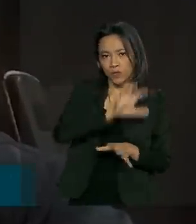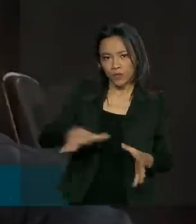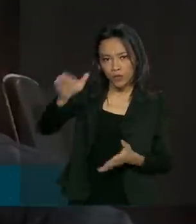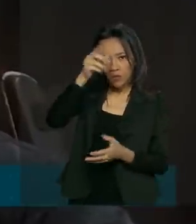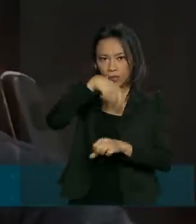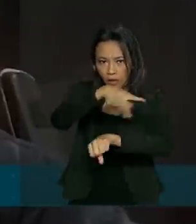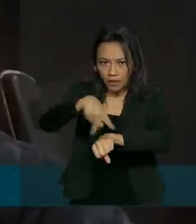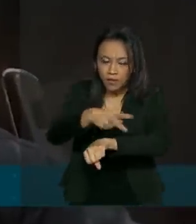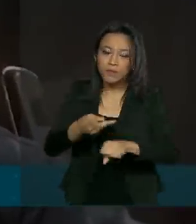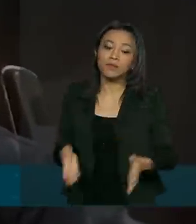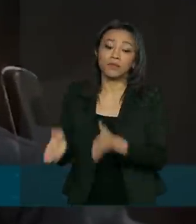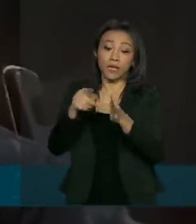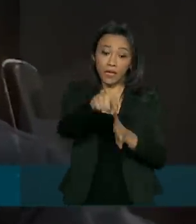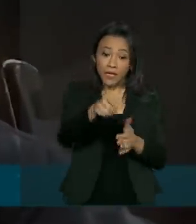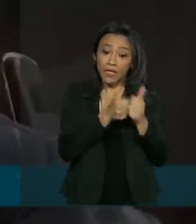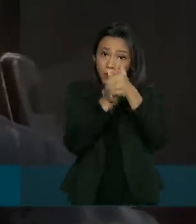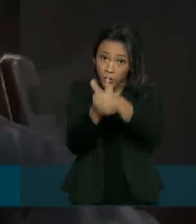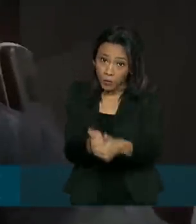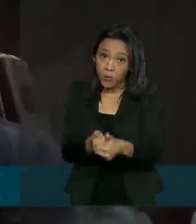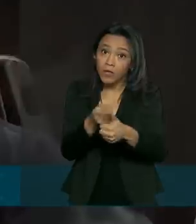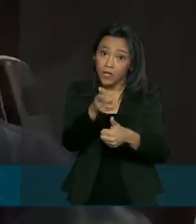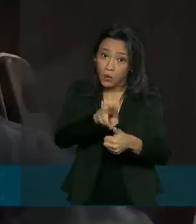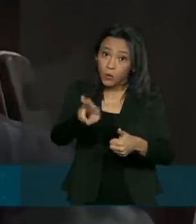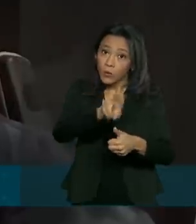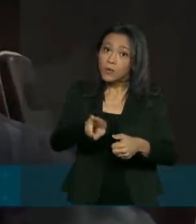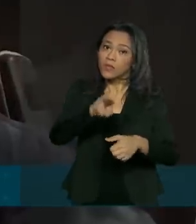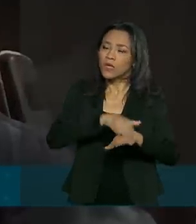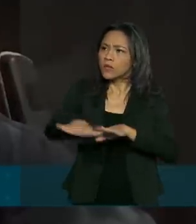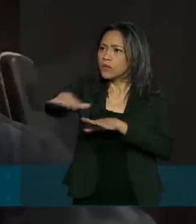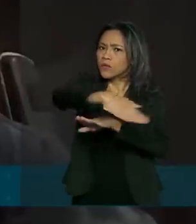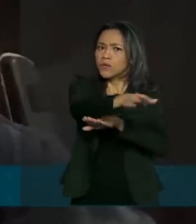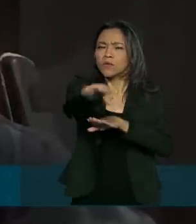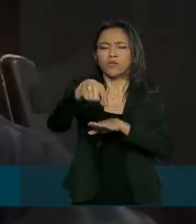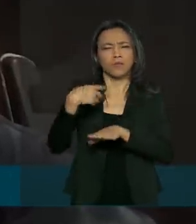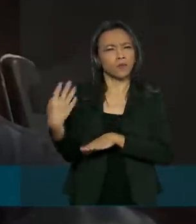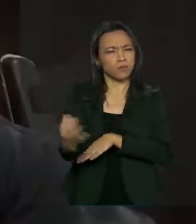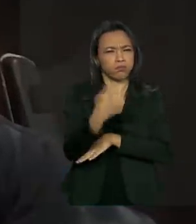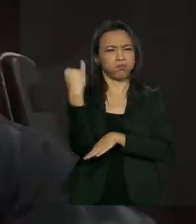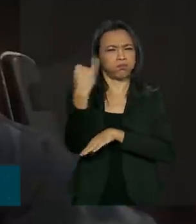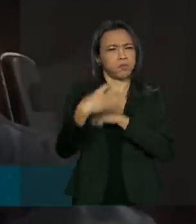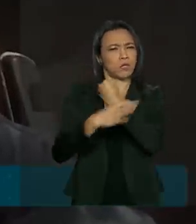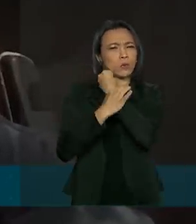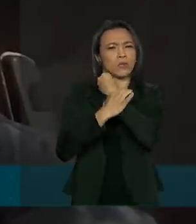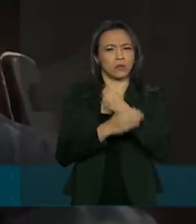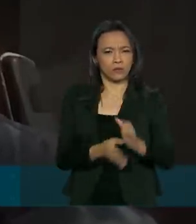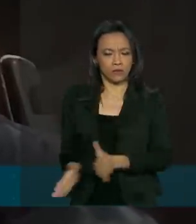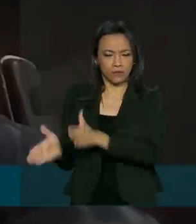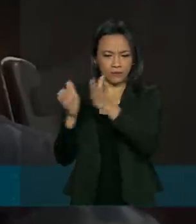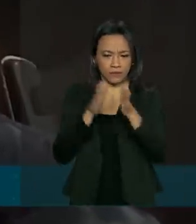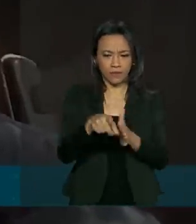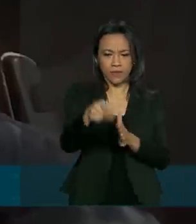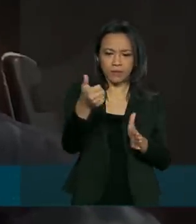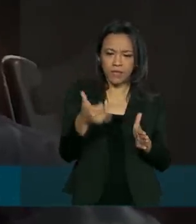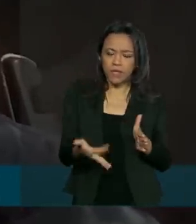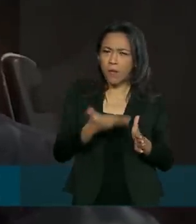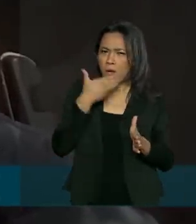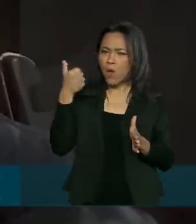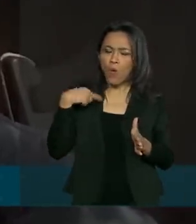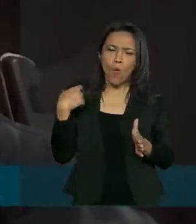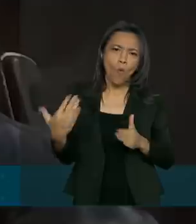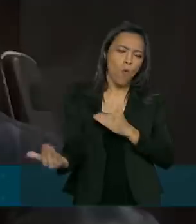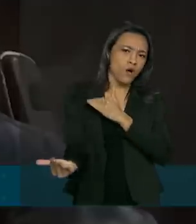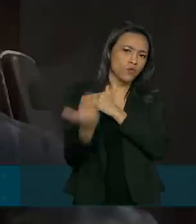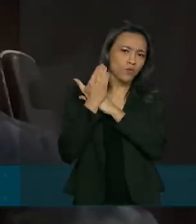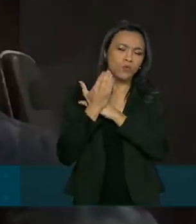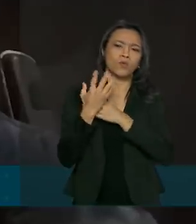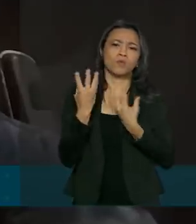rodovias, as obras significam mais segurança. As melhorias que foram feitas, elas nos ajudam no custo,